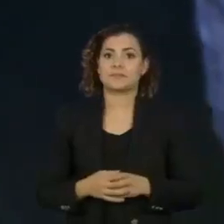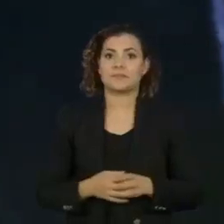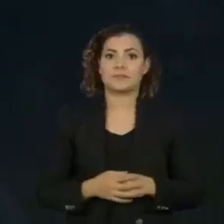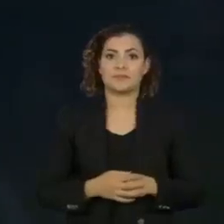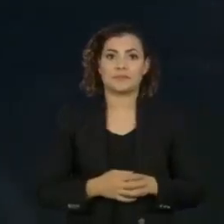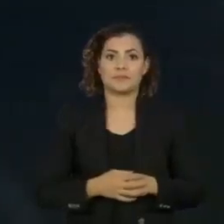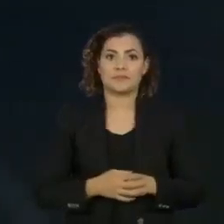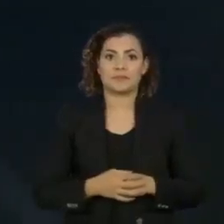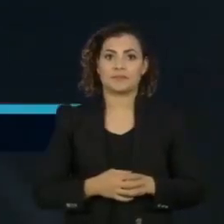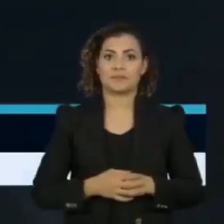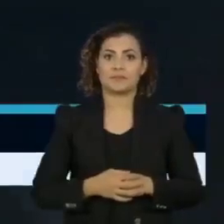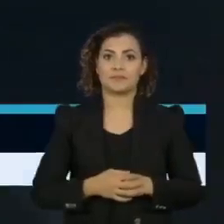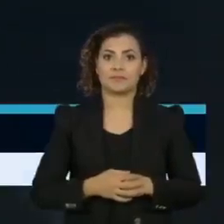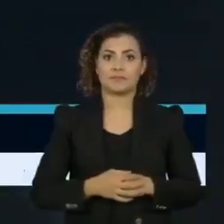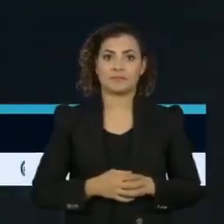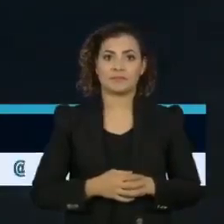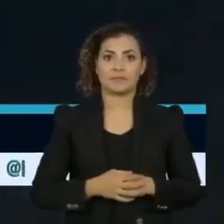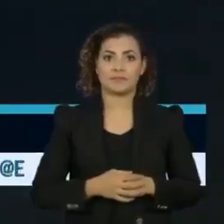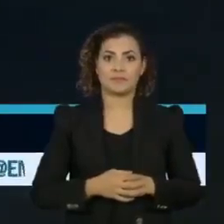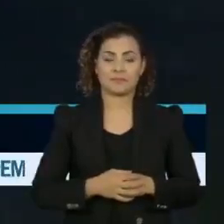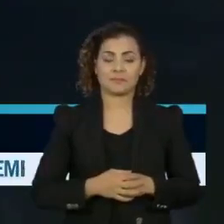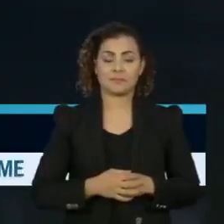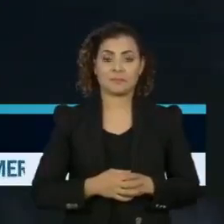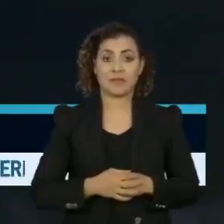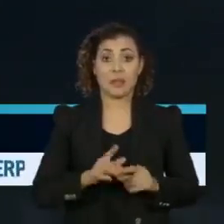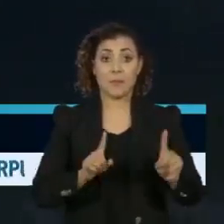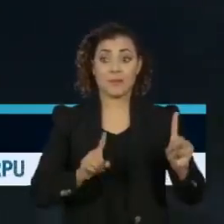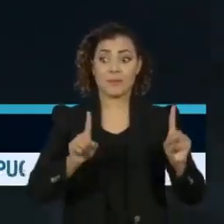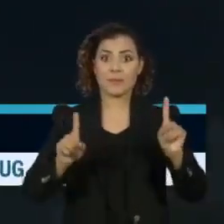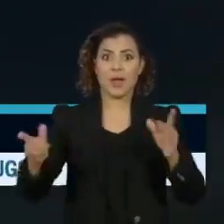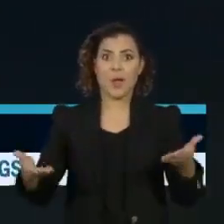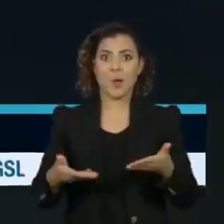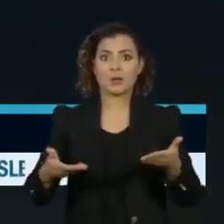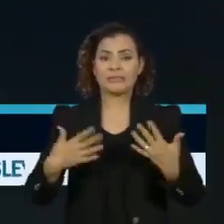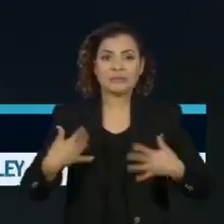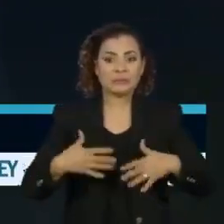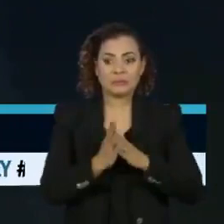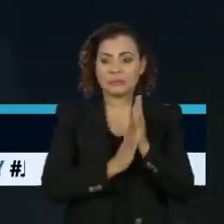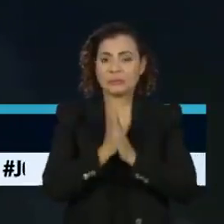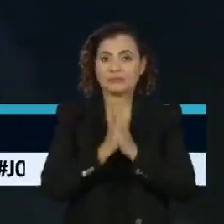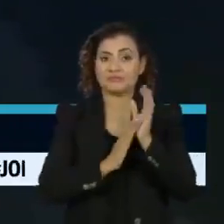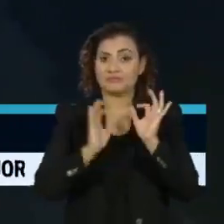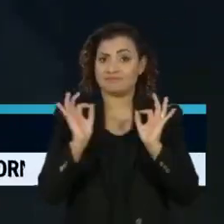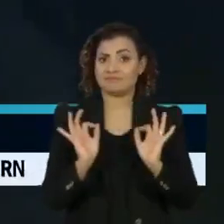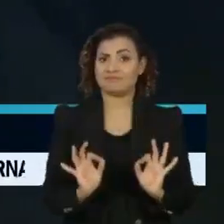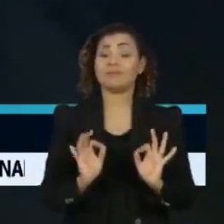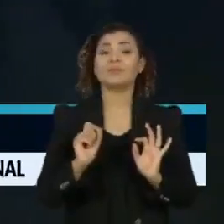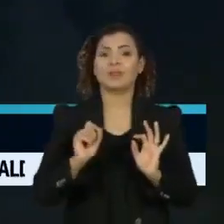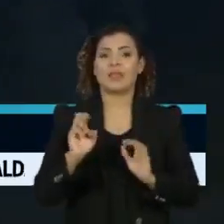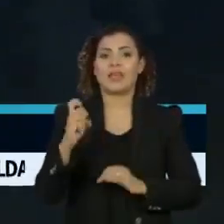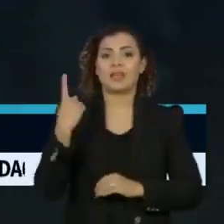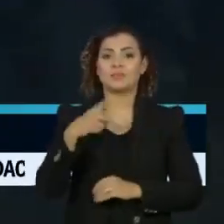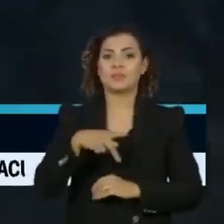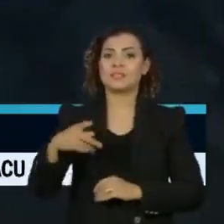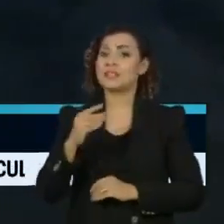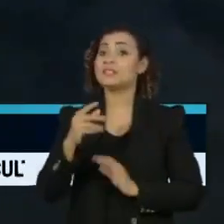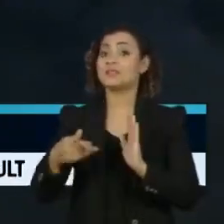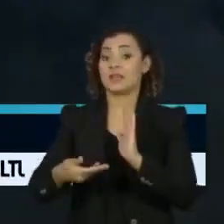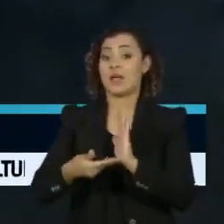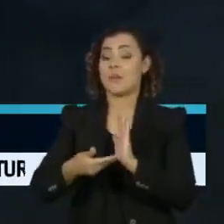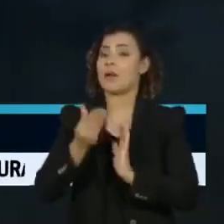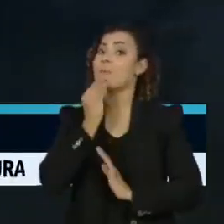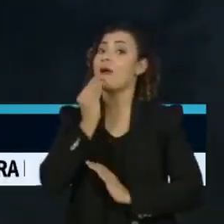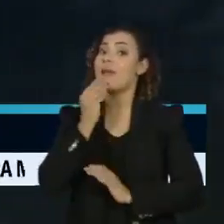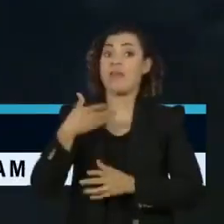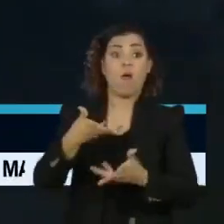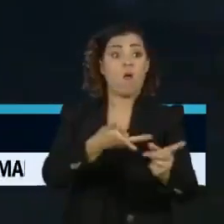O político mais disputado pelos partidos hoje no Brasil é, sem qualquer sombra de dúvidas, o ex-presidente da Câmara, Rodrigo Maia.